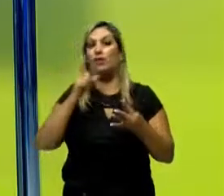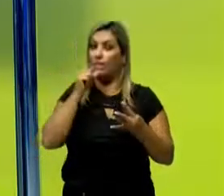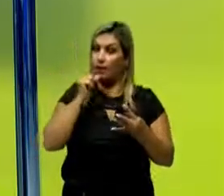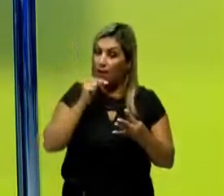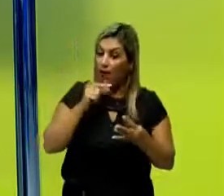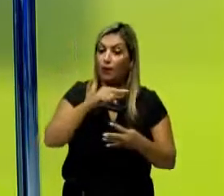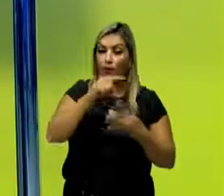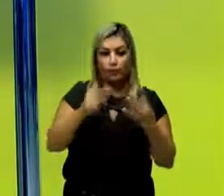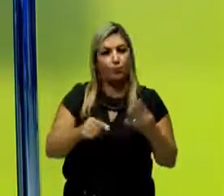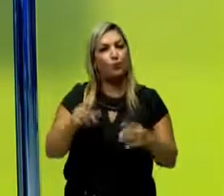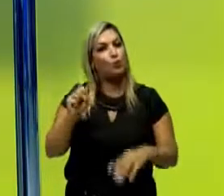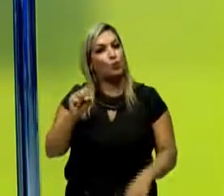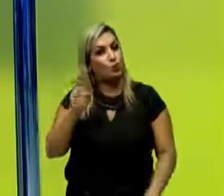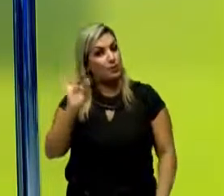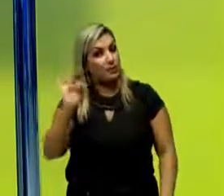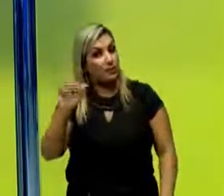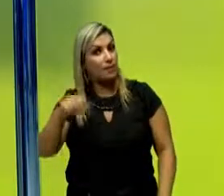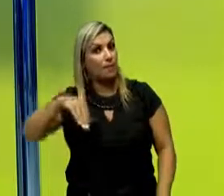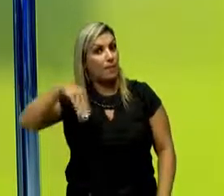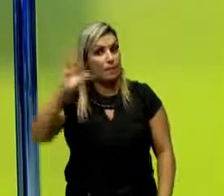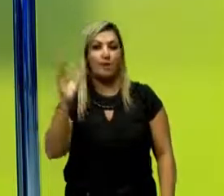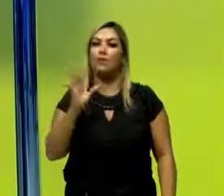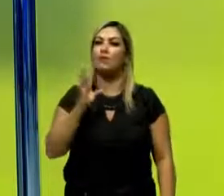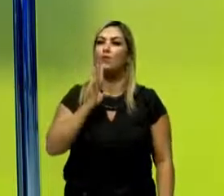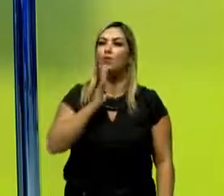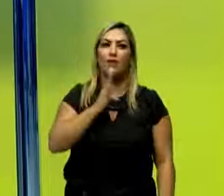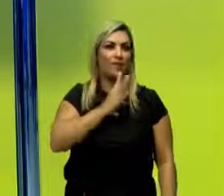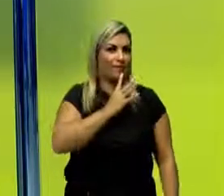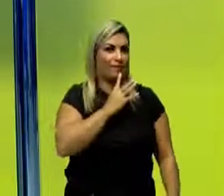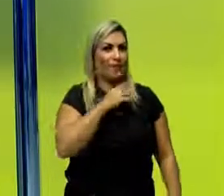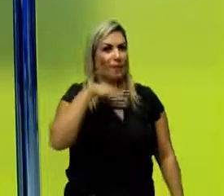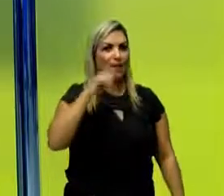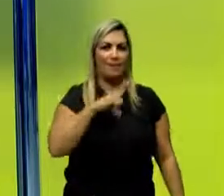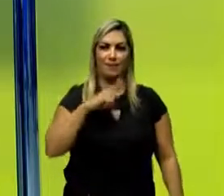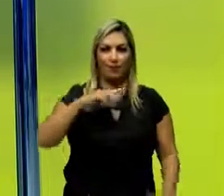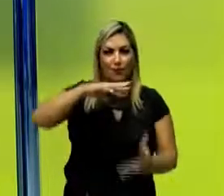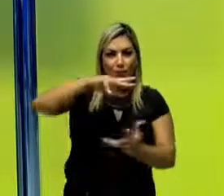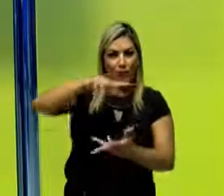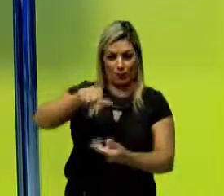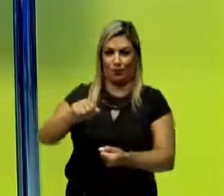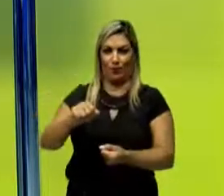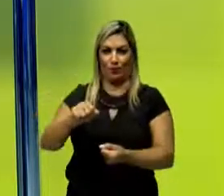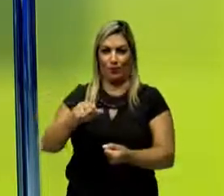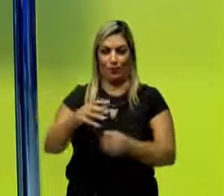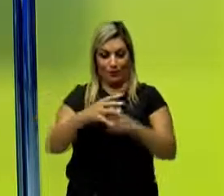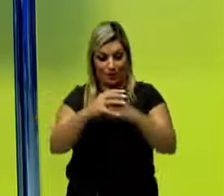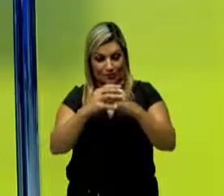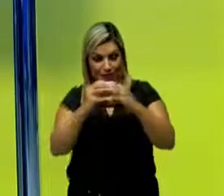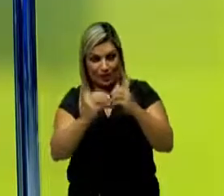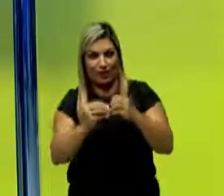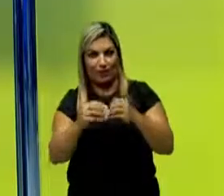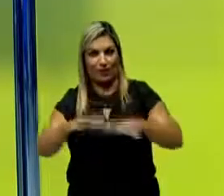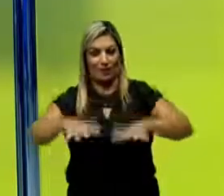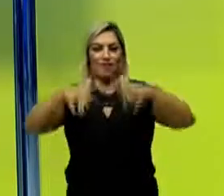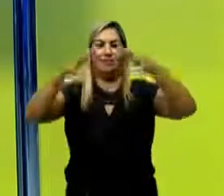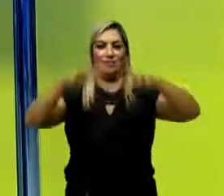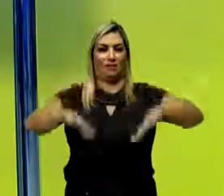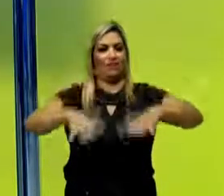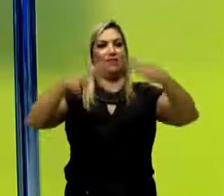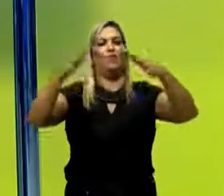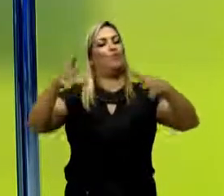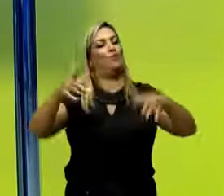si é a substância mais abundante de todas. E ela está na nossa célula fazendo reações químicas